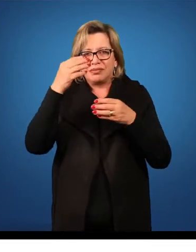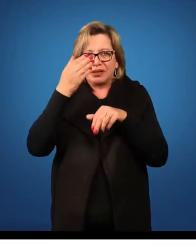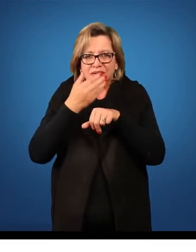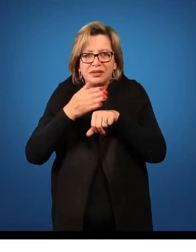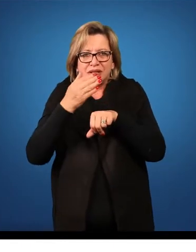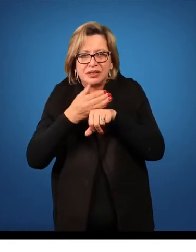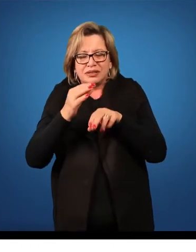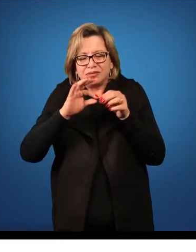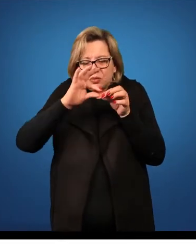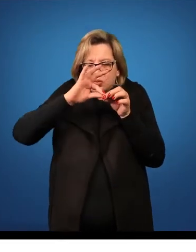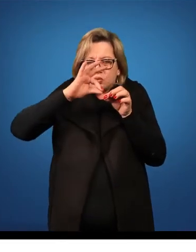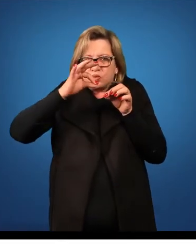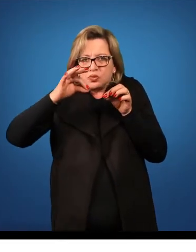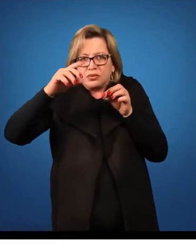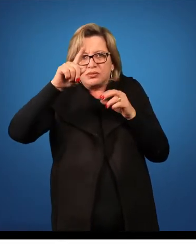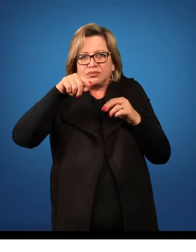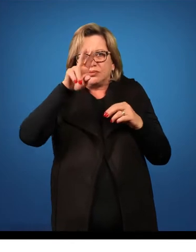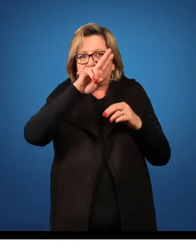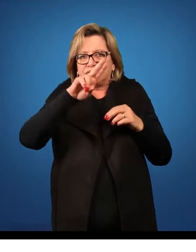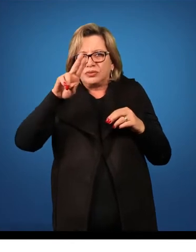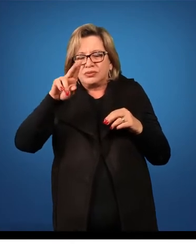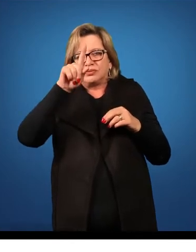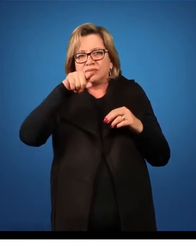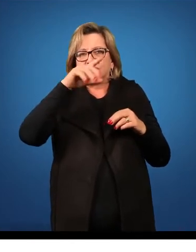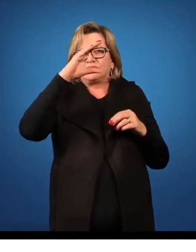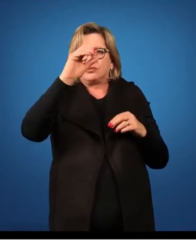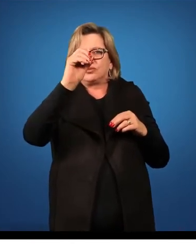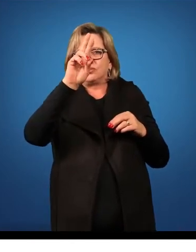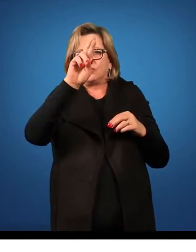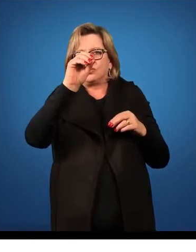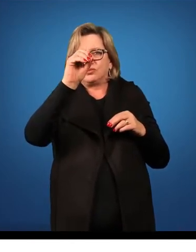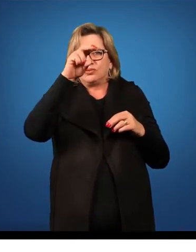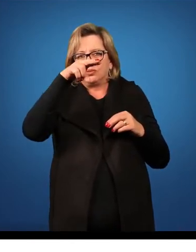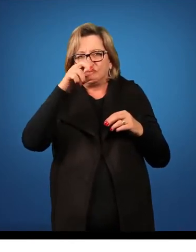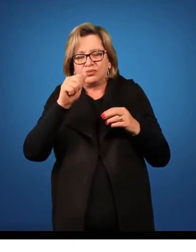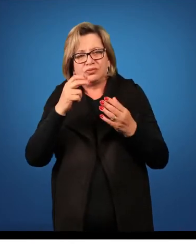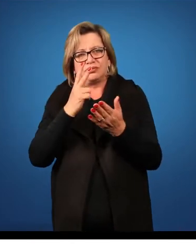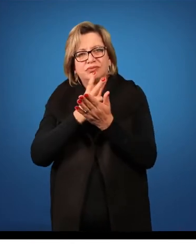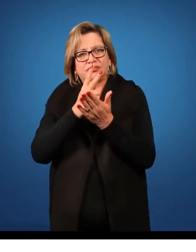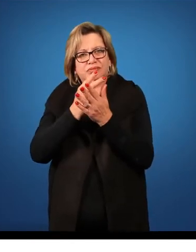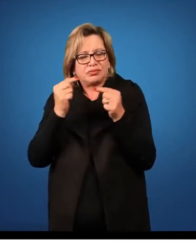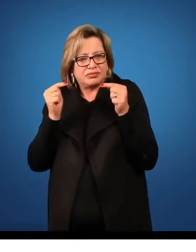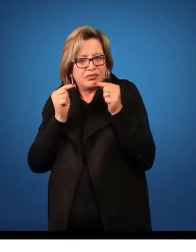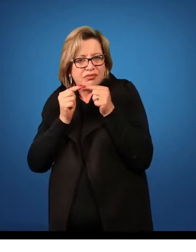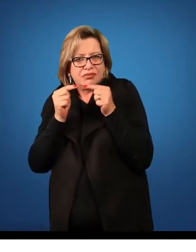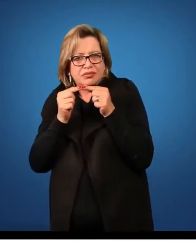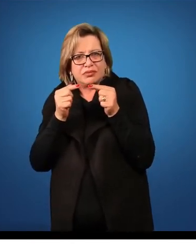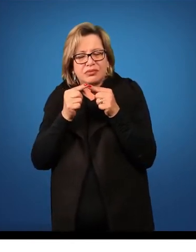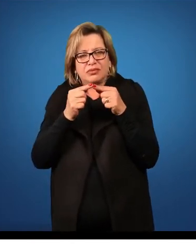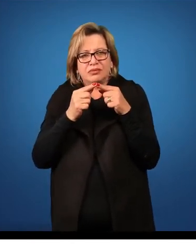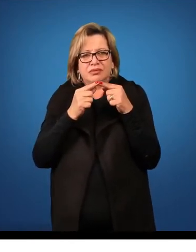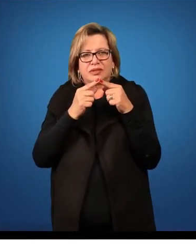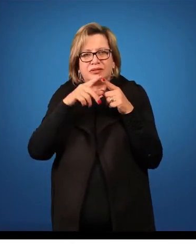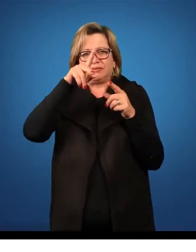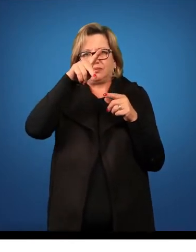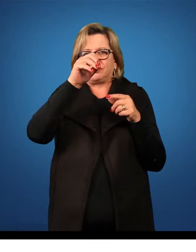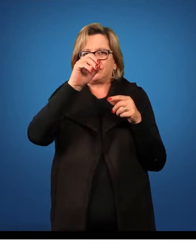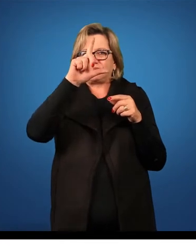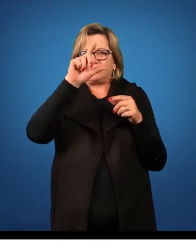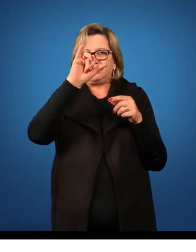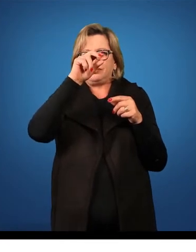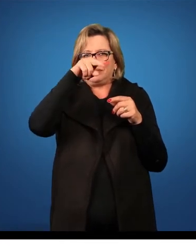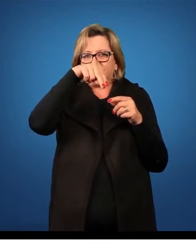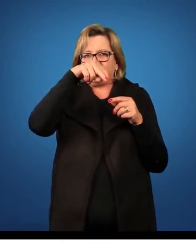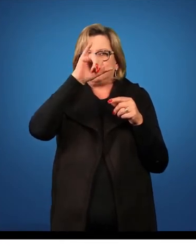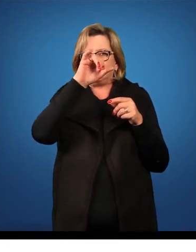em formas de filamentos, ela é chamada de corona. E na maior parte das vezes, está relacionada com o polinizador, que ele